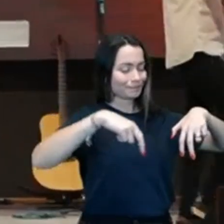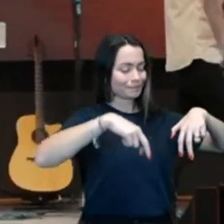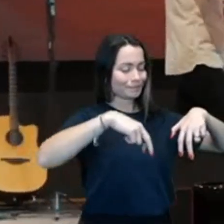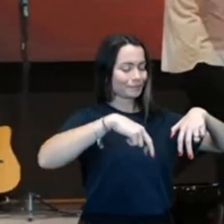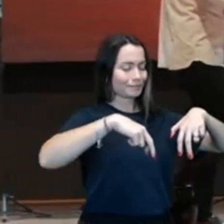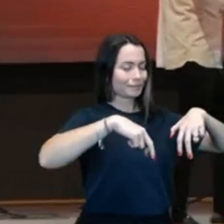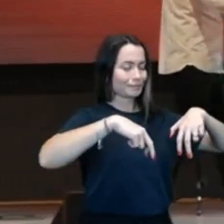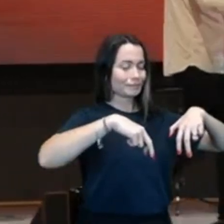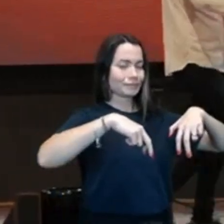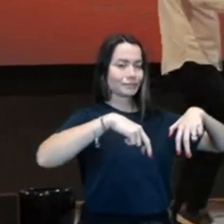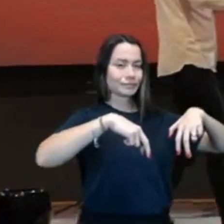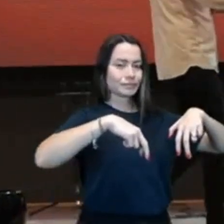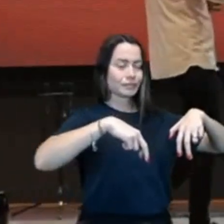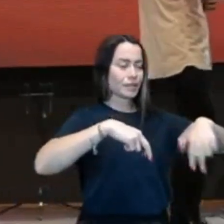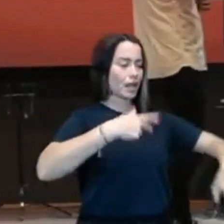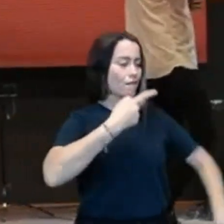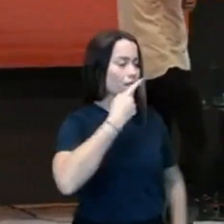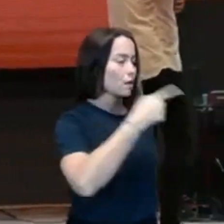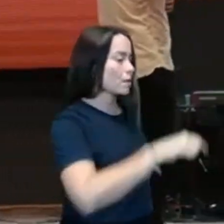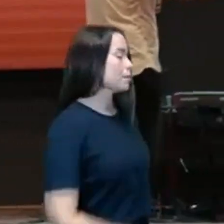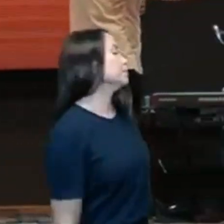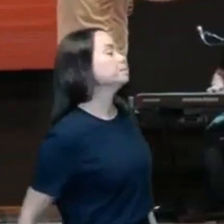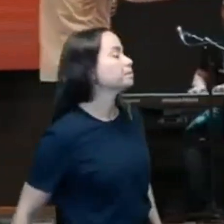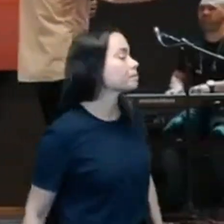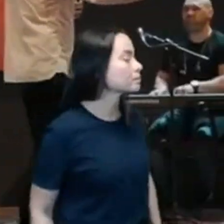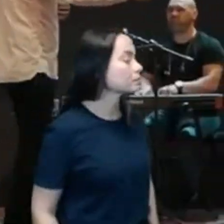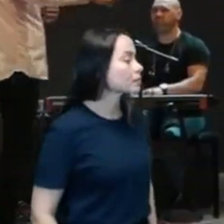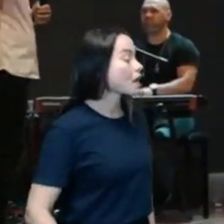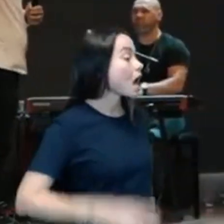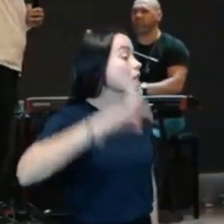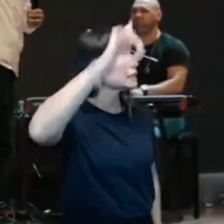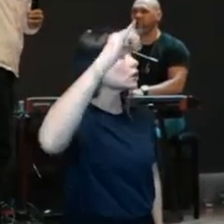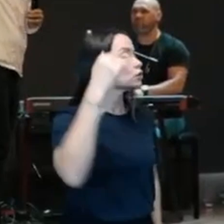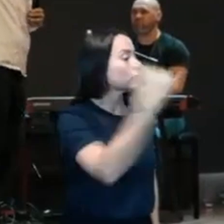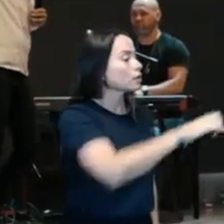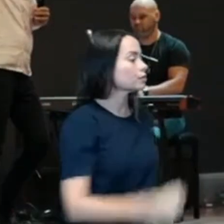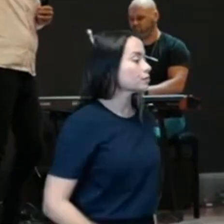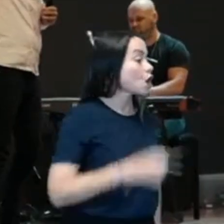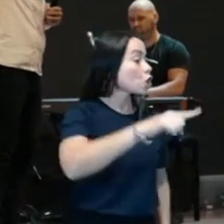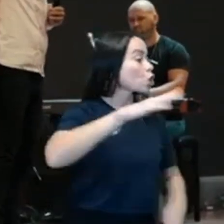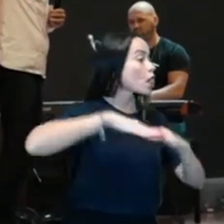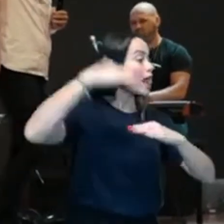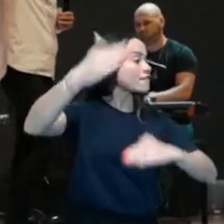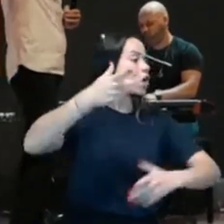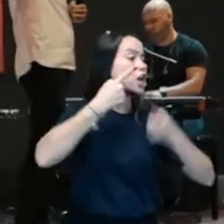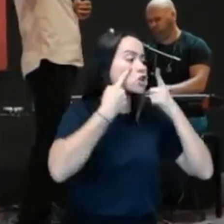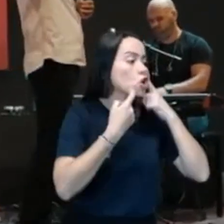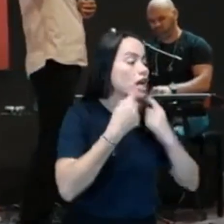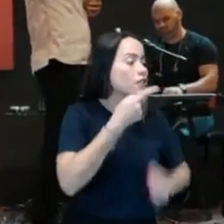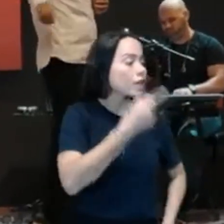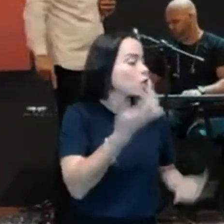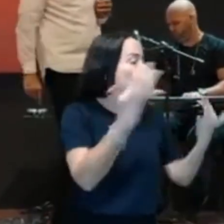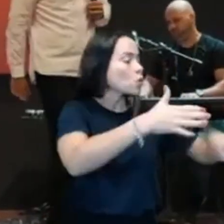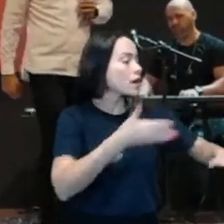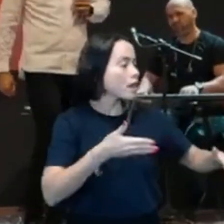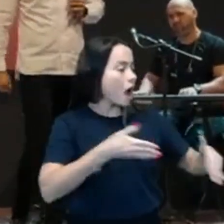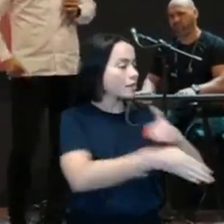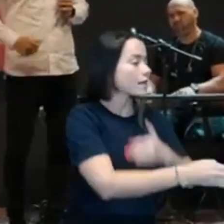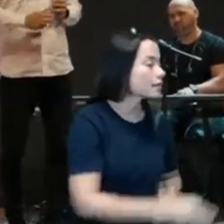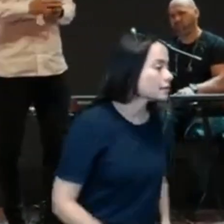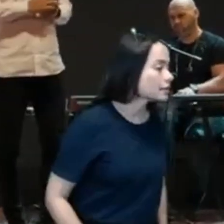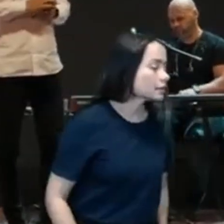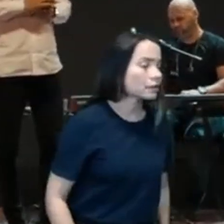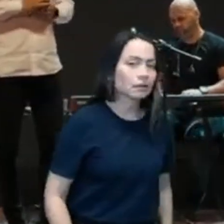botou o dedo na minha cara. Assim diz o Senhor. Tu estava lá fora chorando, agora dizendo que não queria entrar. Falei, oi, o